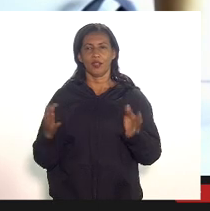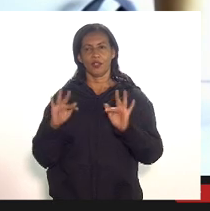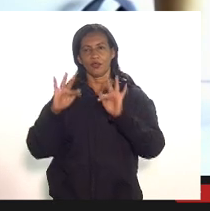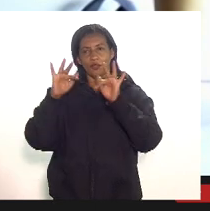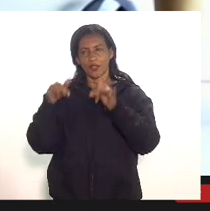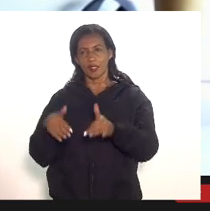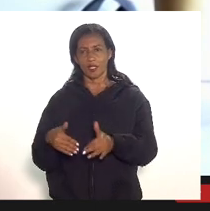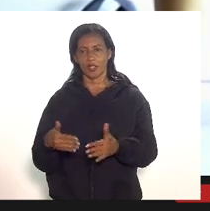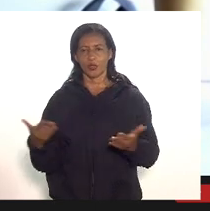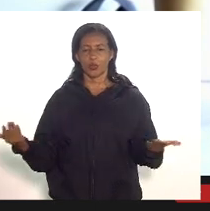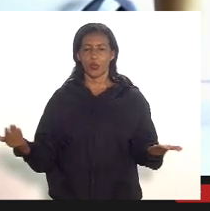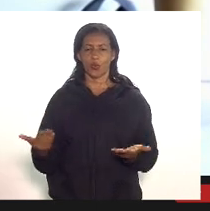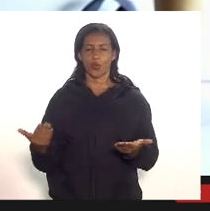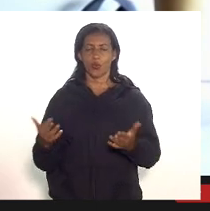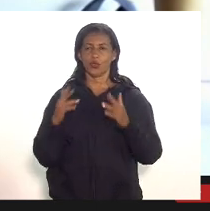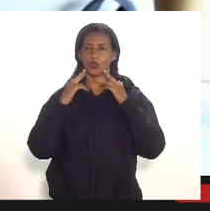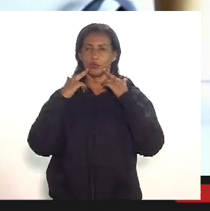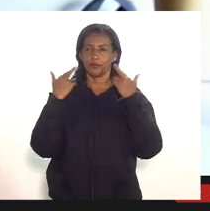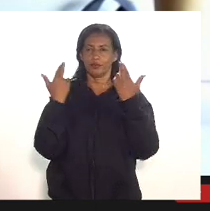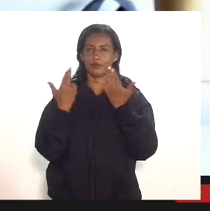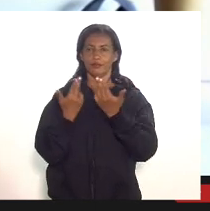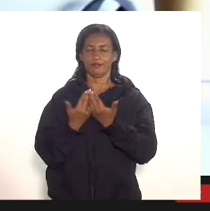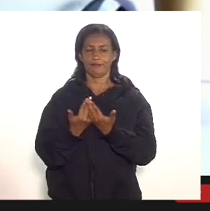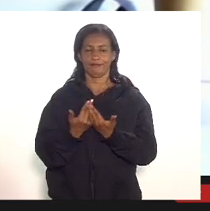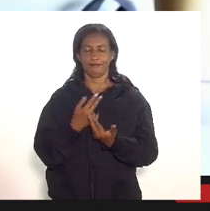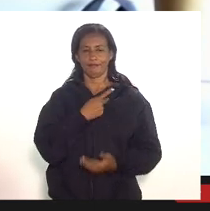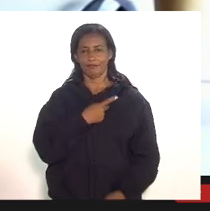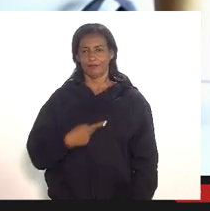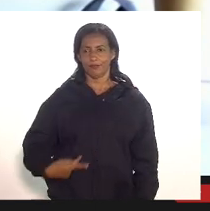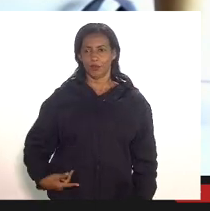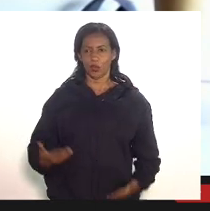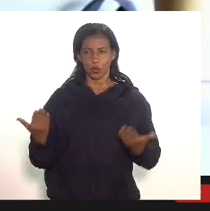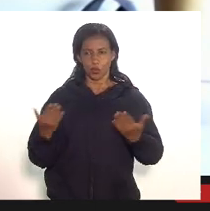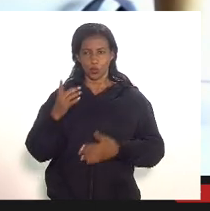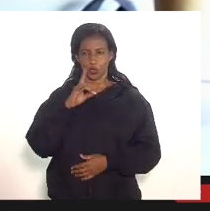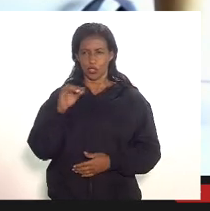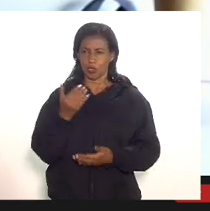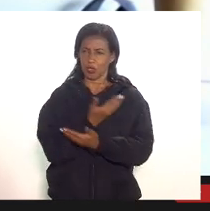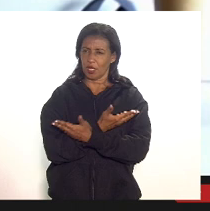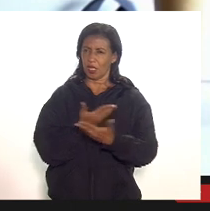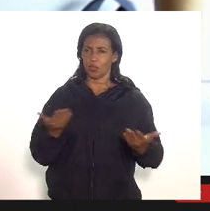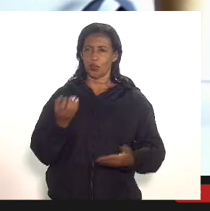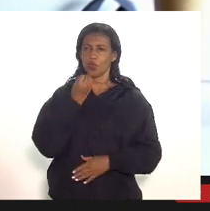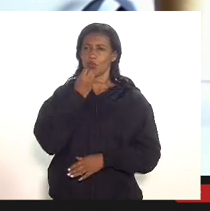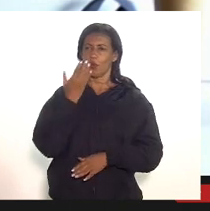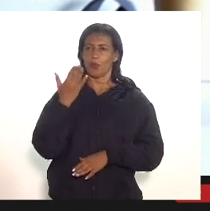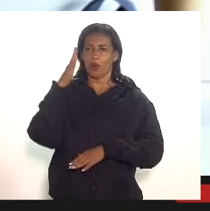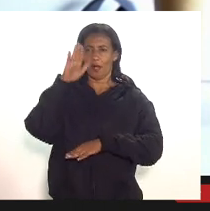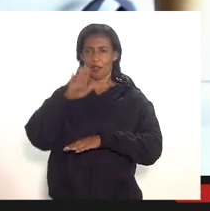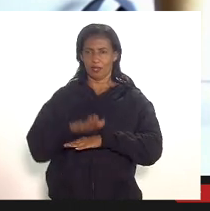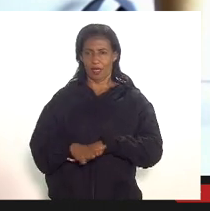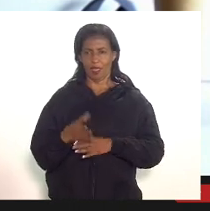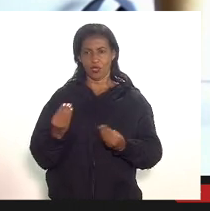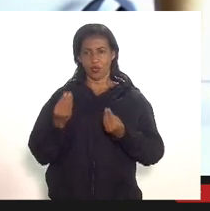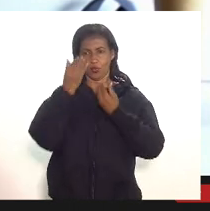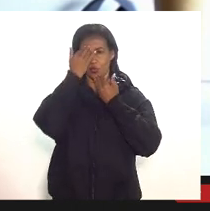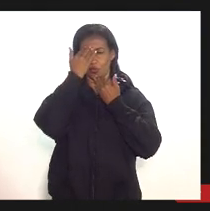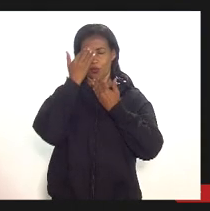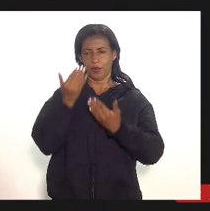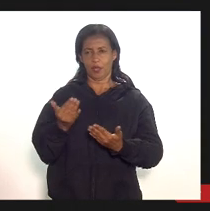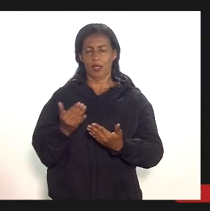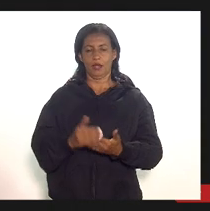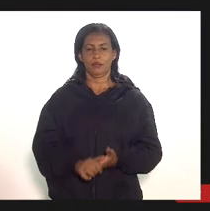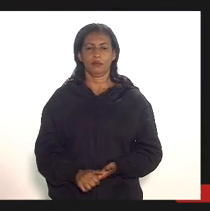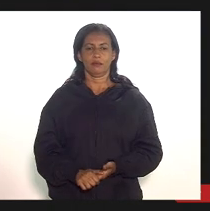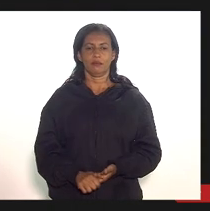nossa audiência pública do dia de hoje tenham todas e todos uma boa tarde muito obrigado parabéns